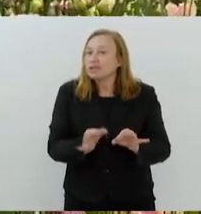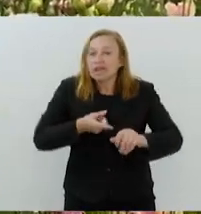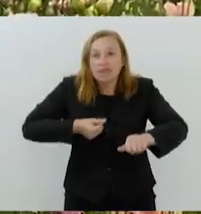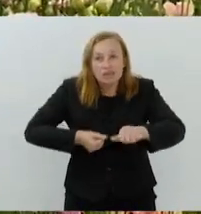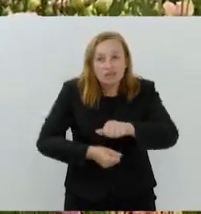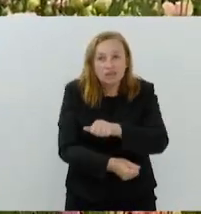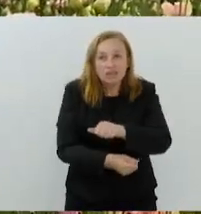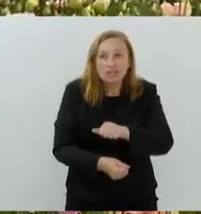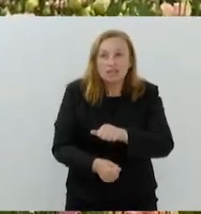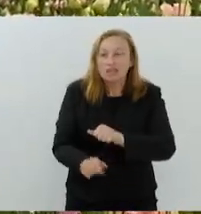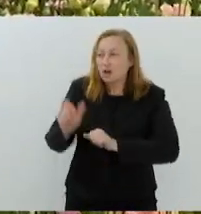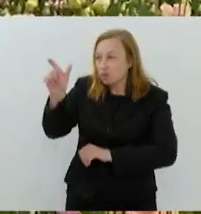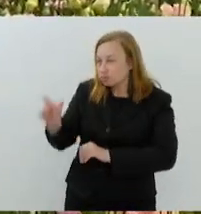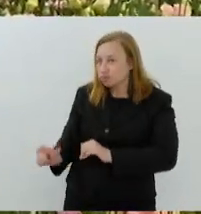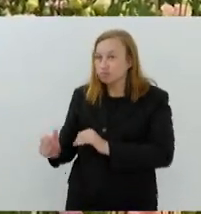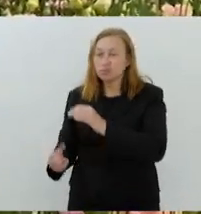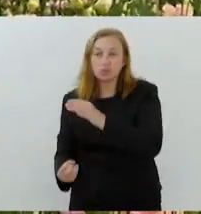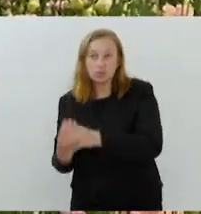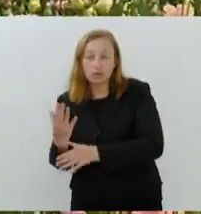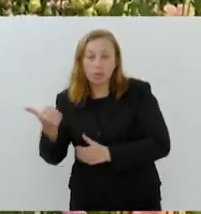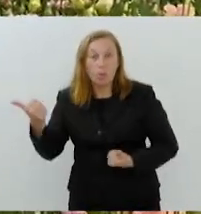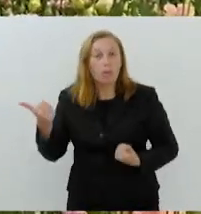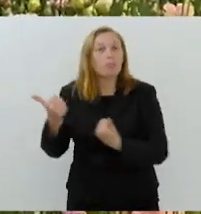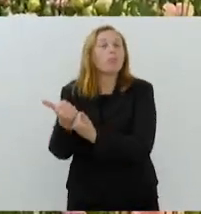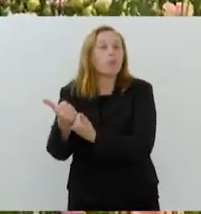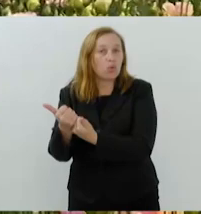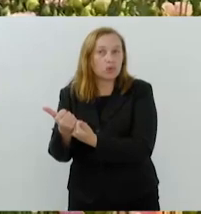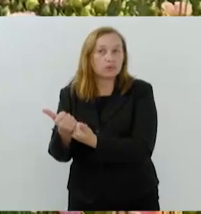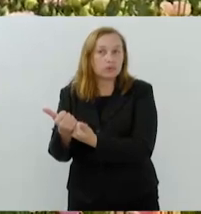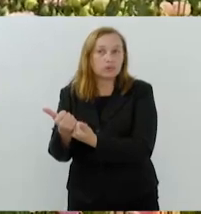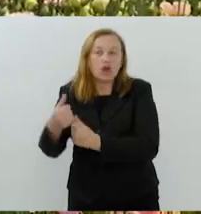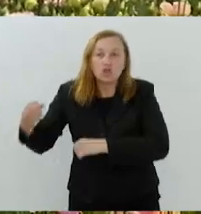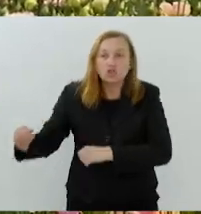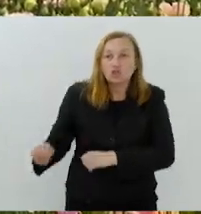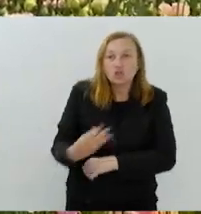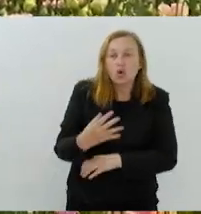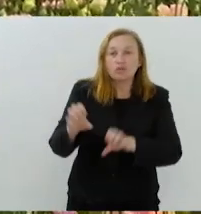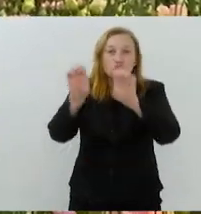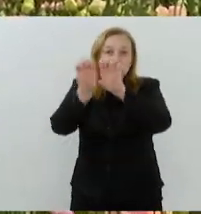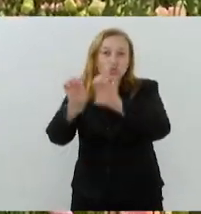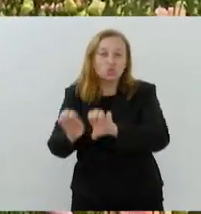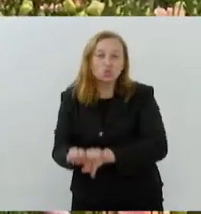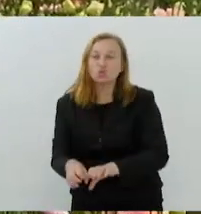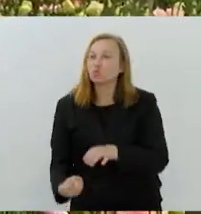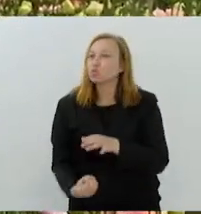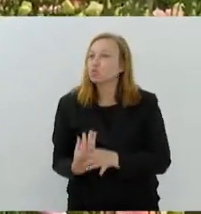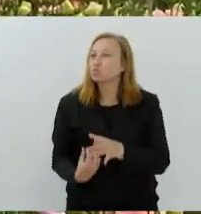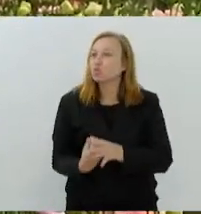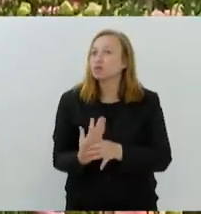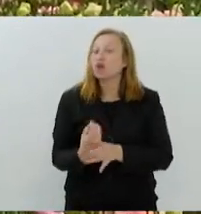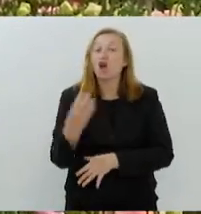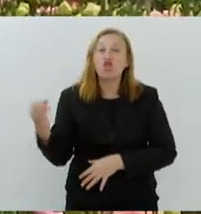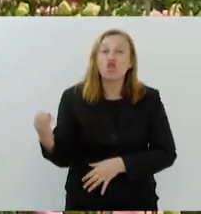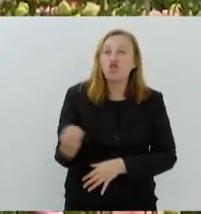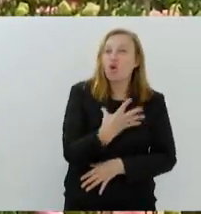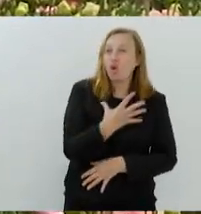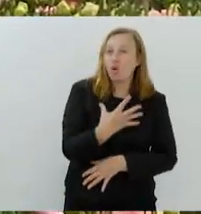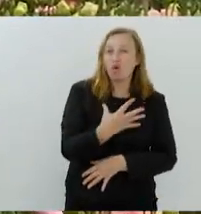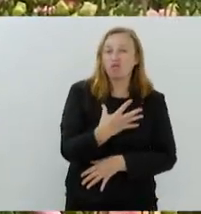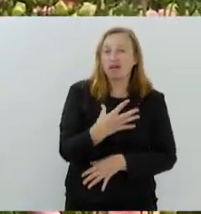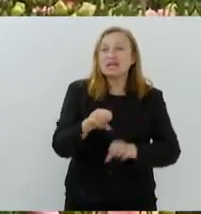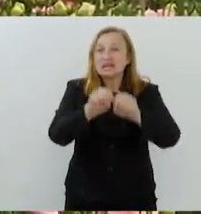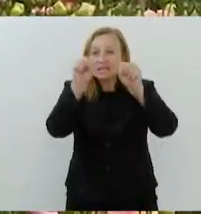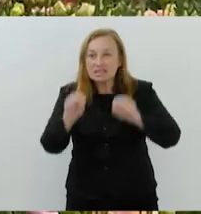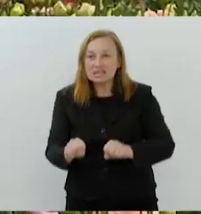os produtores, dá o apoio aos produtores para as novas estruturas de produção, para os novos sistemas de